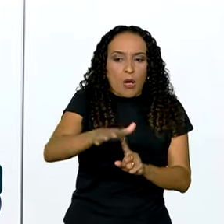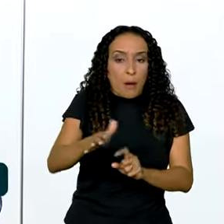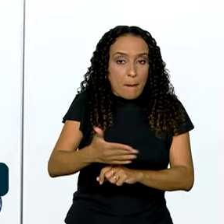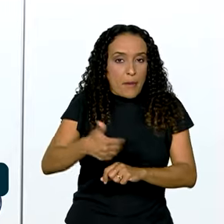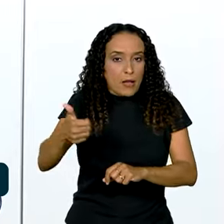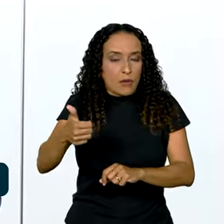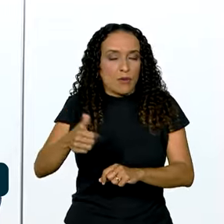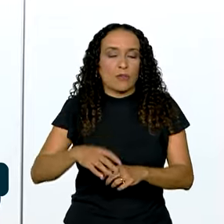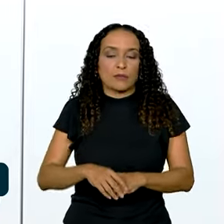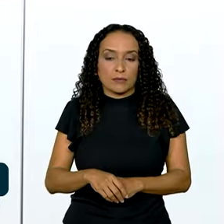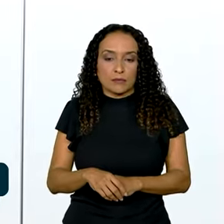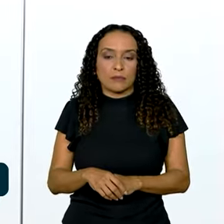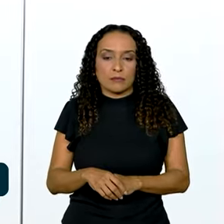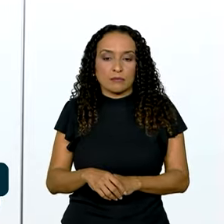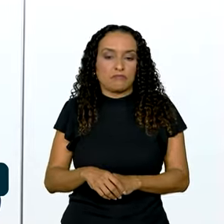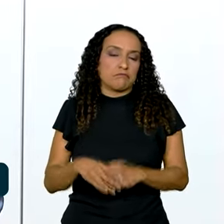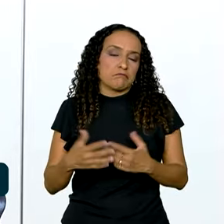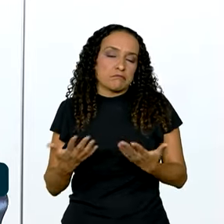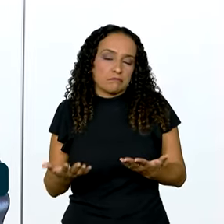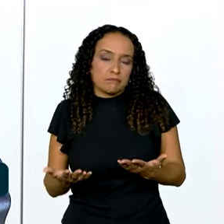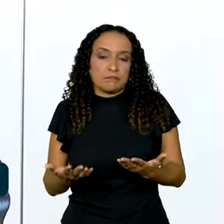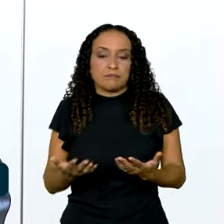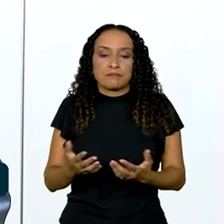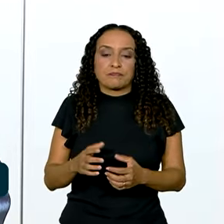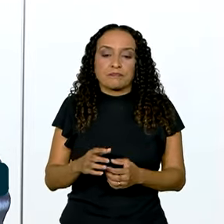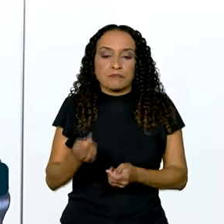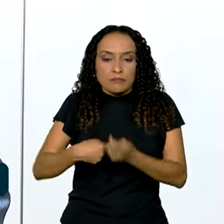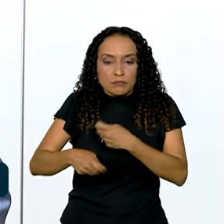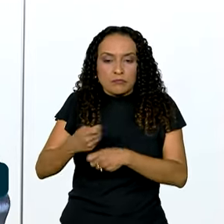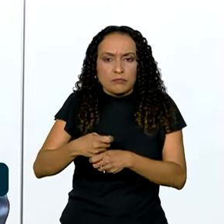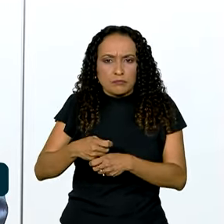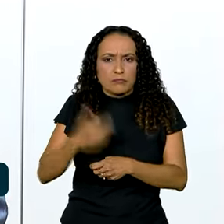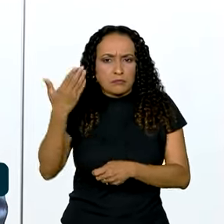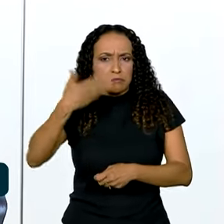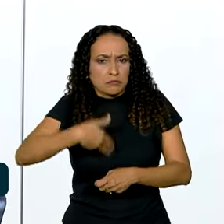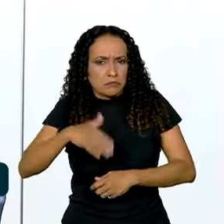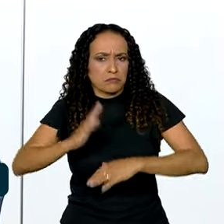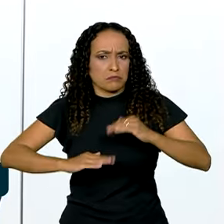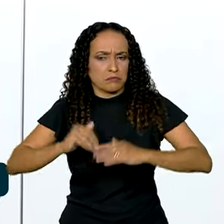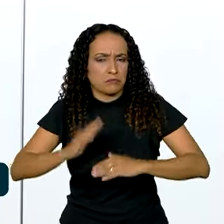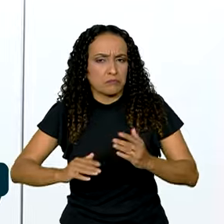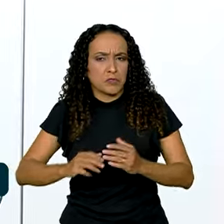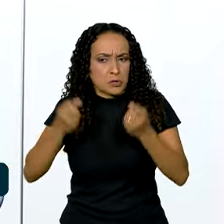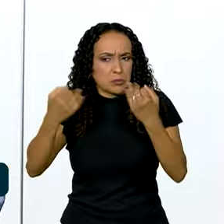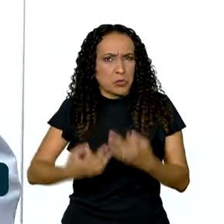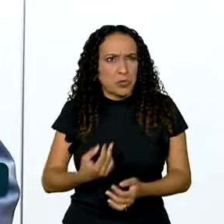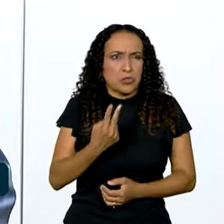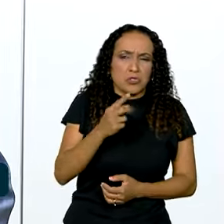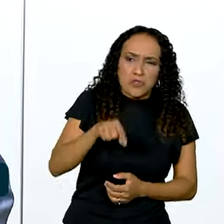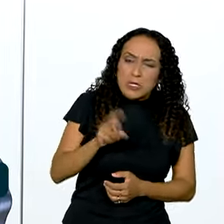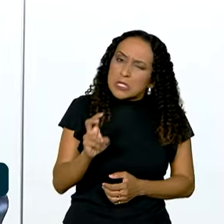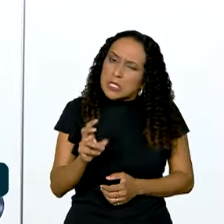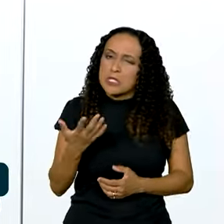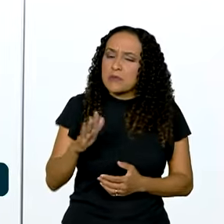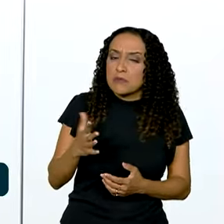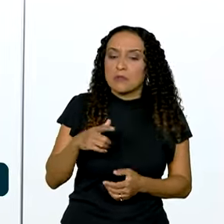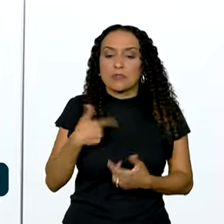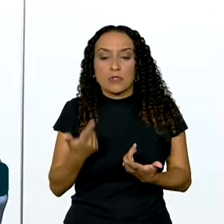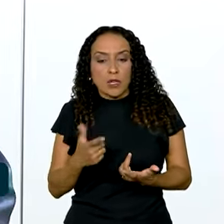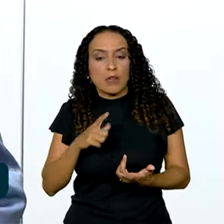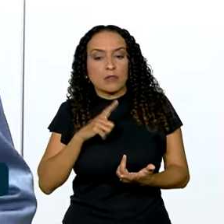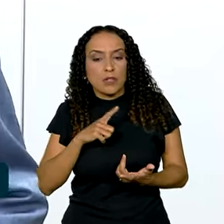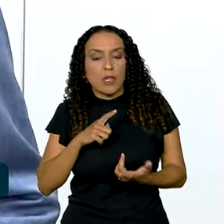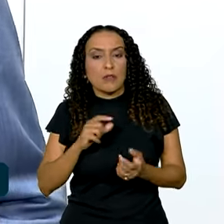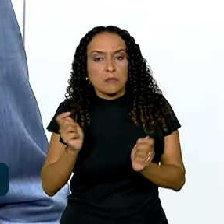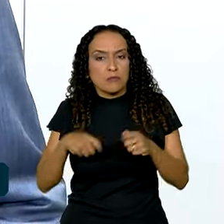benigno. Já há economistas muito sérios falando em 2,5%. Então há uma especulação